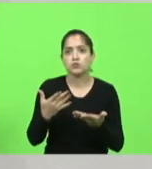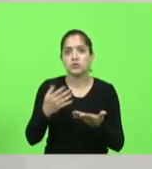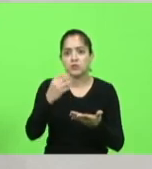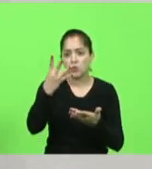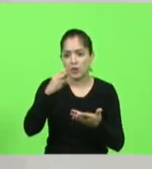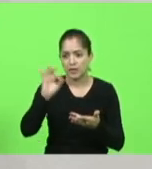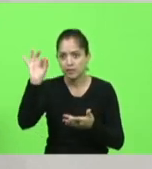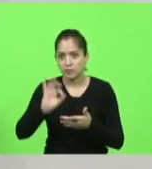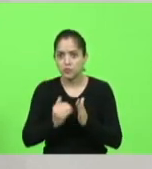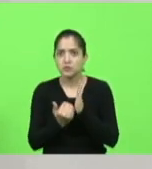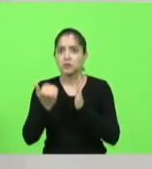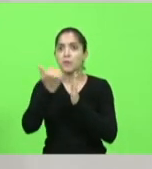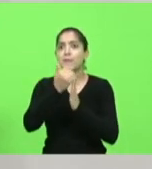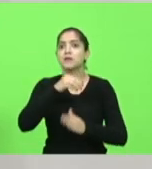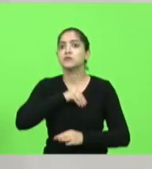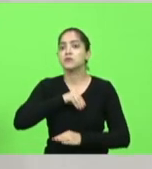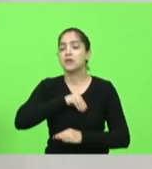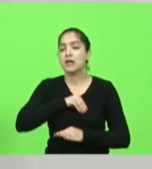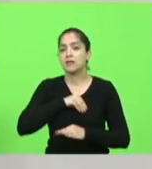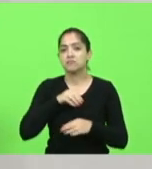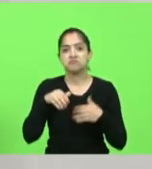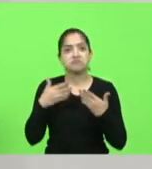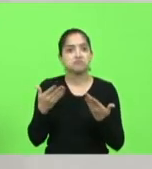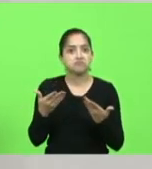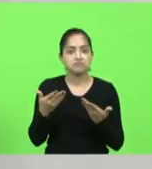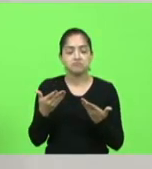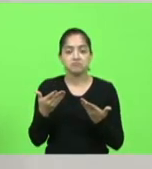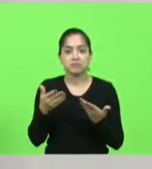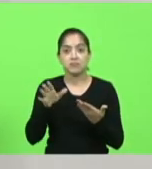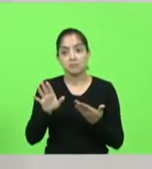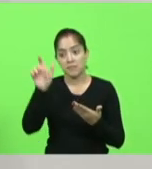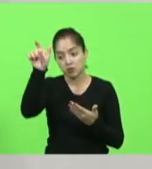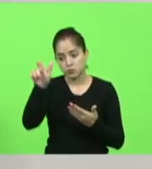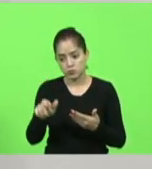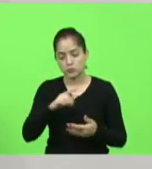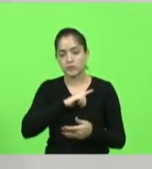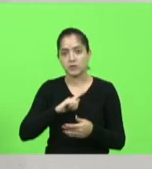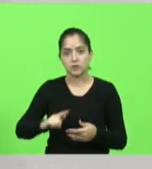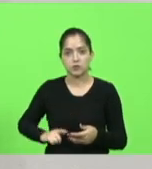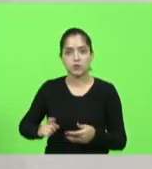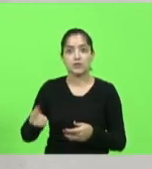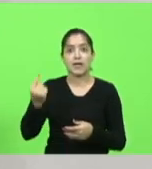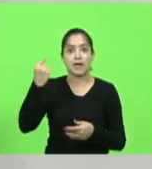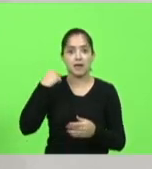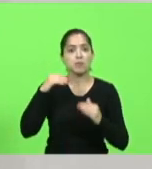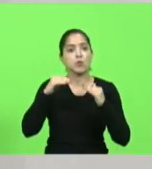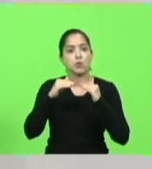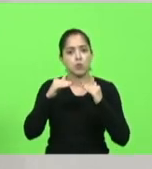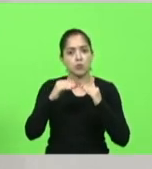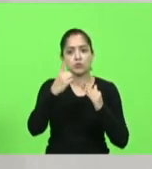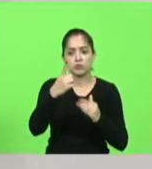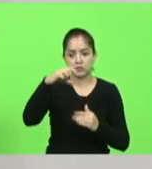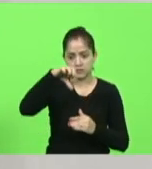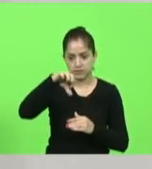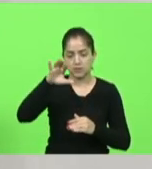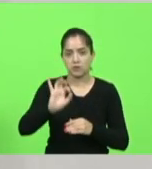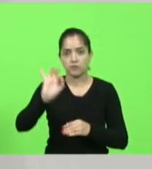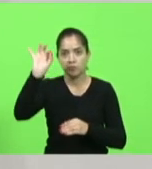% e o governo do Estado, o governador Moisés, na época, concordou em 19%. E